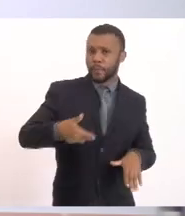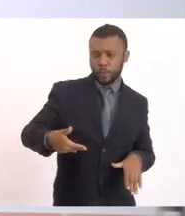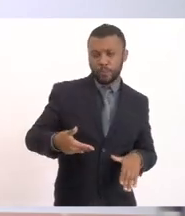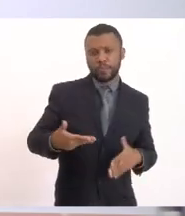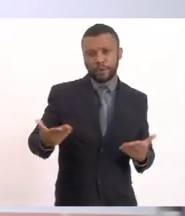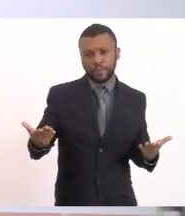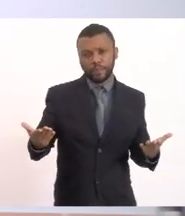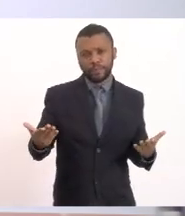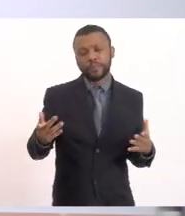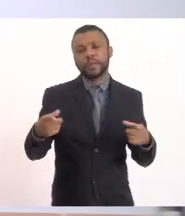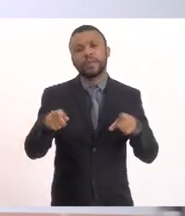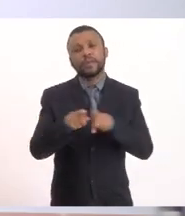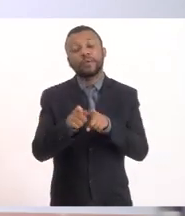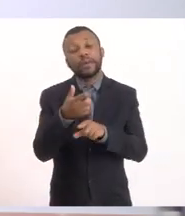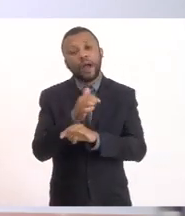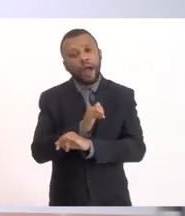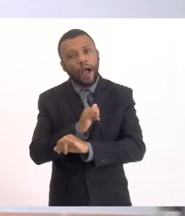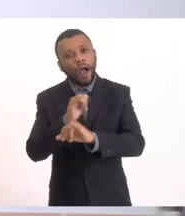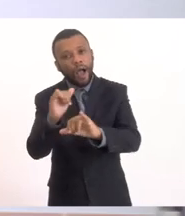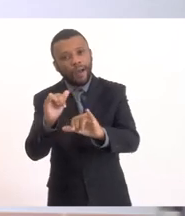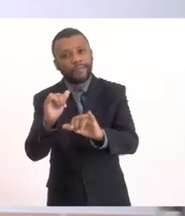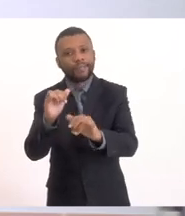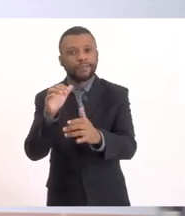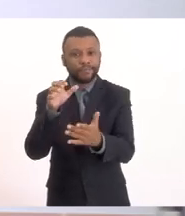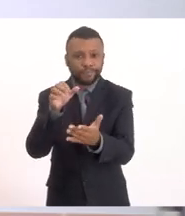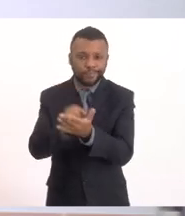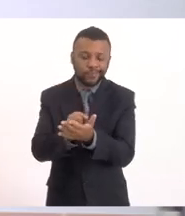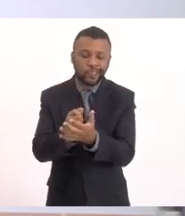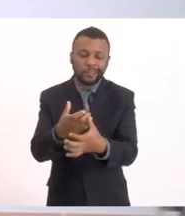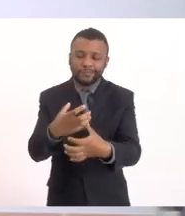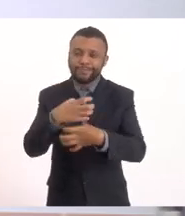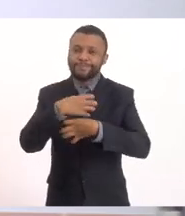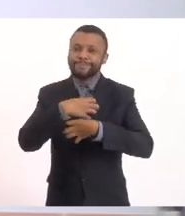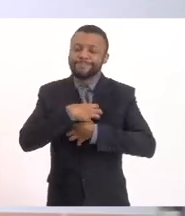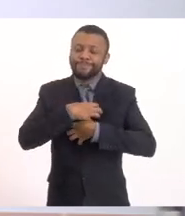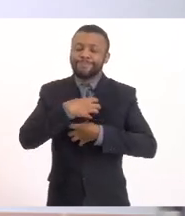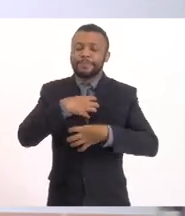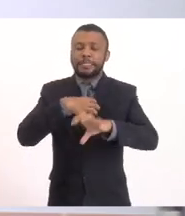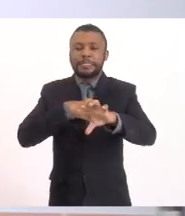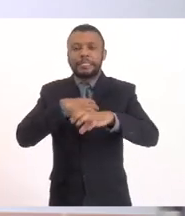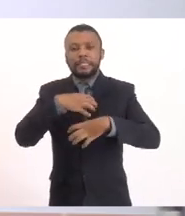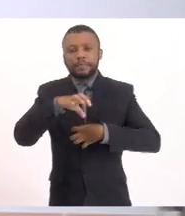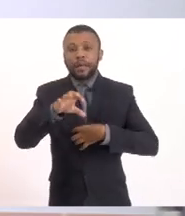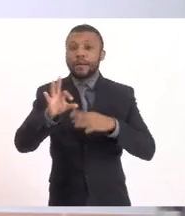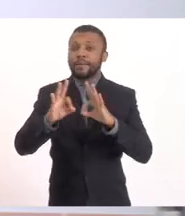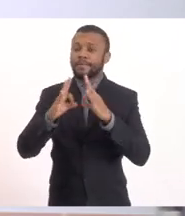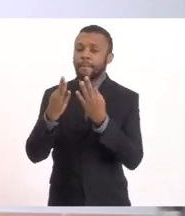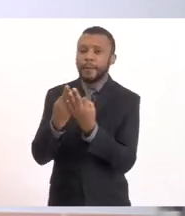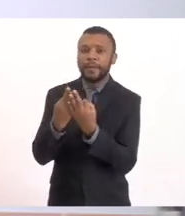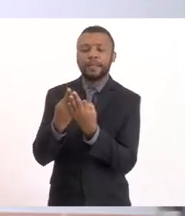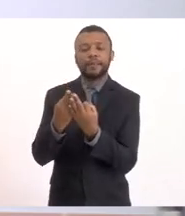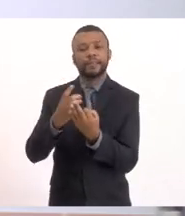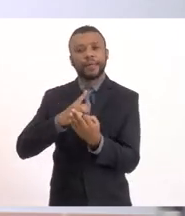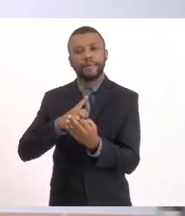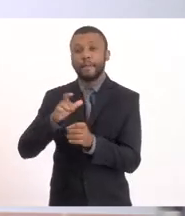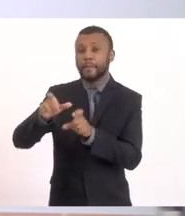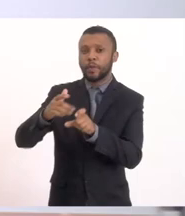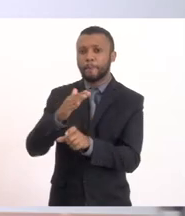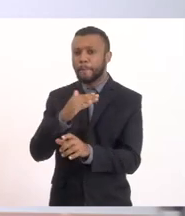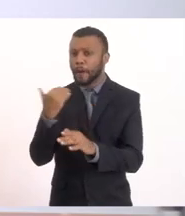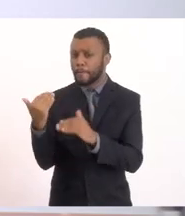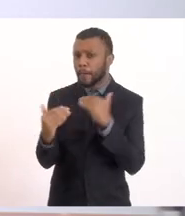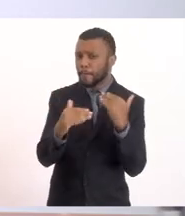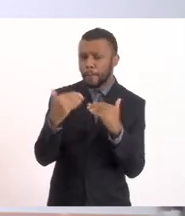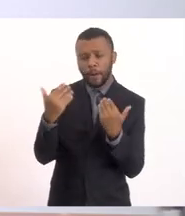deixar aqui também registrado nosso sentimento para as famílias que perderam as pessoas ontem. A comissão do meio ambiente,